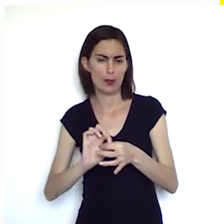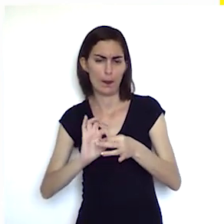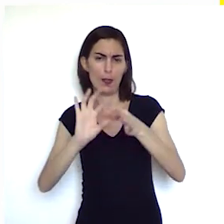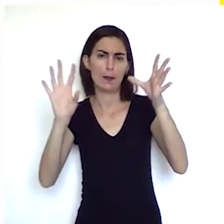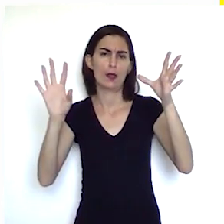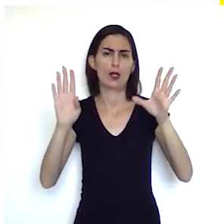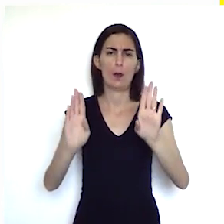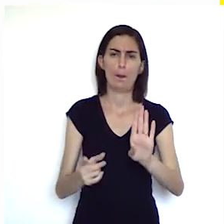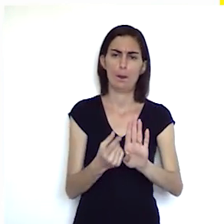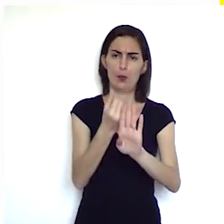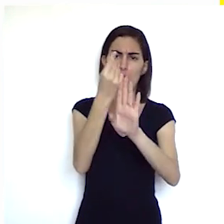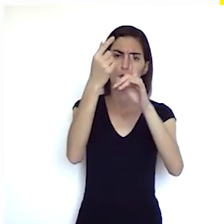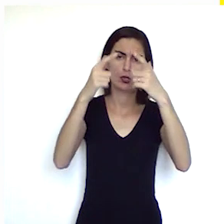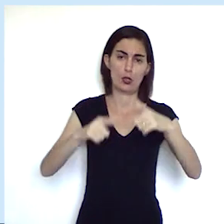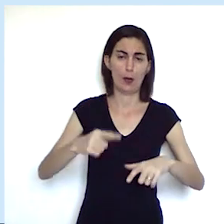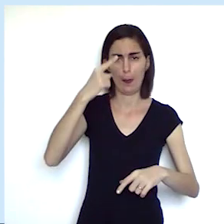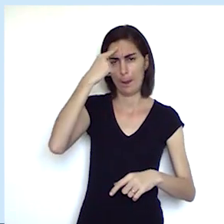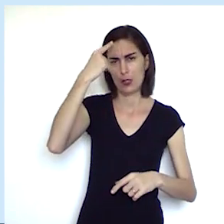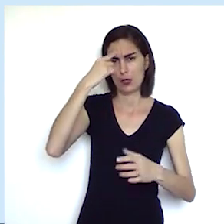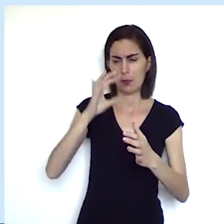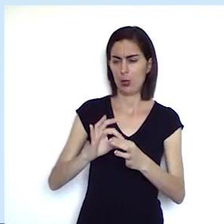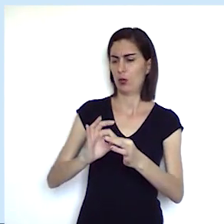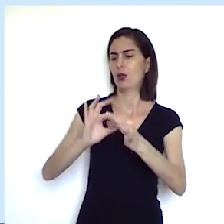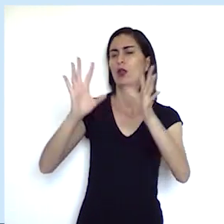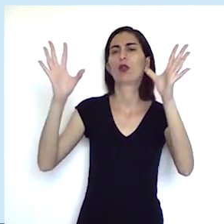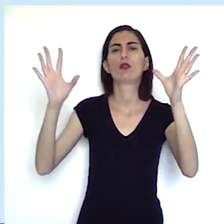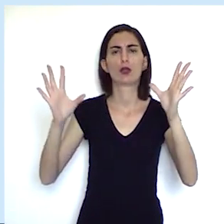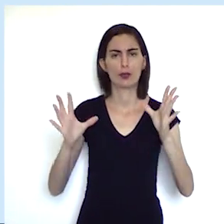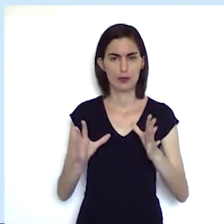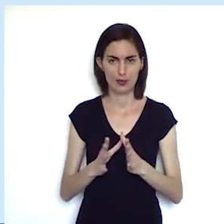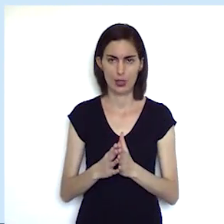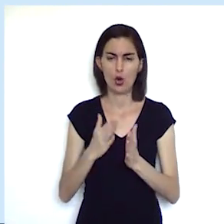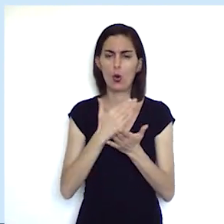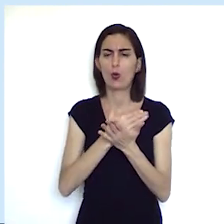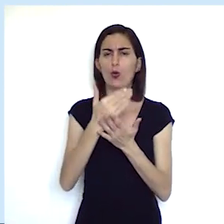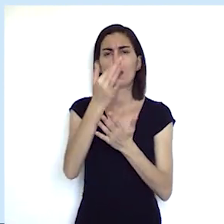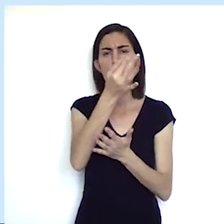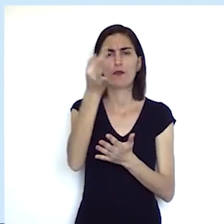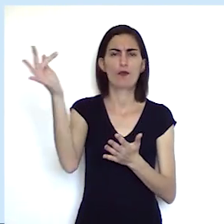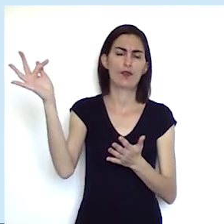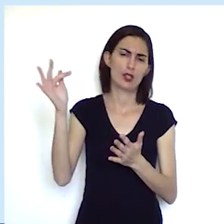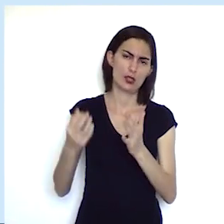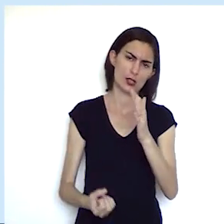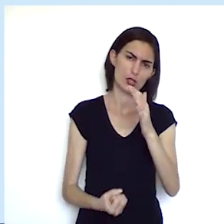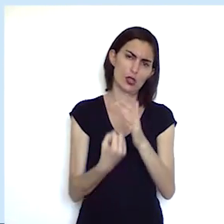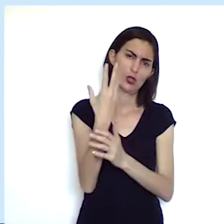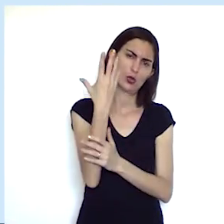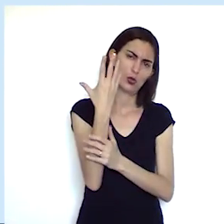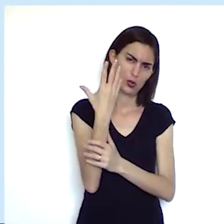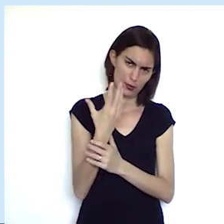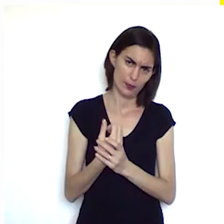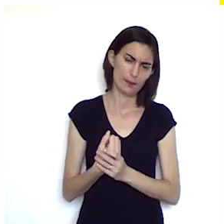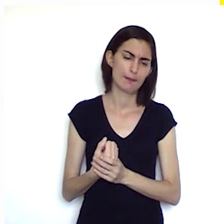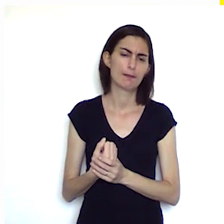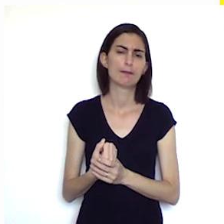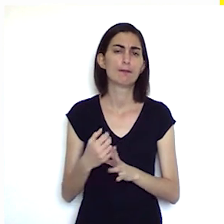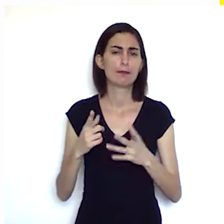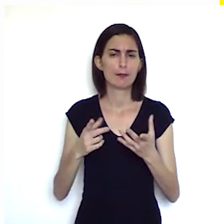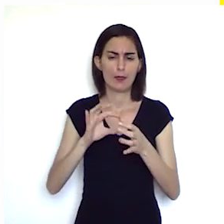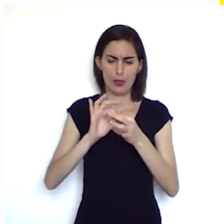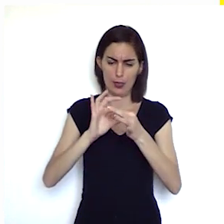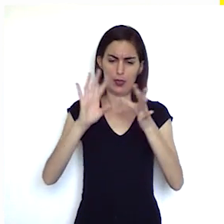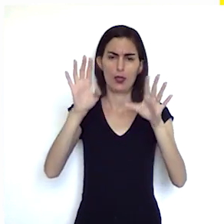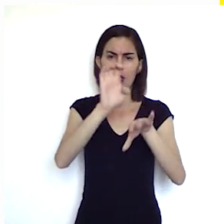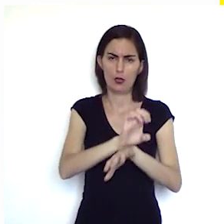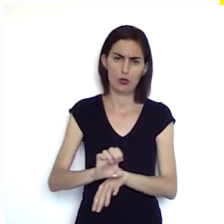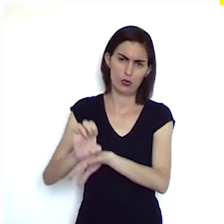na burguesia local esse pensamento iluminista que se desenvolve na França com o surgimento do iluminismo. A